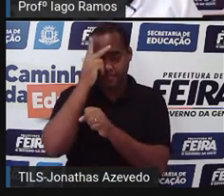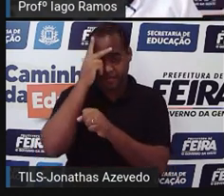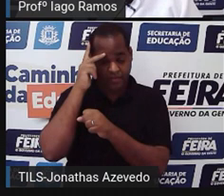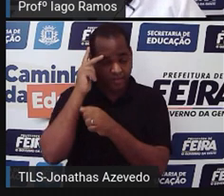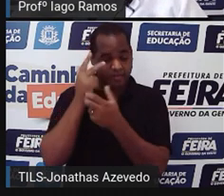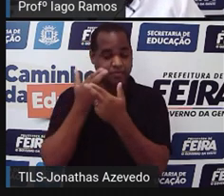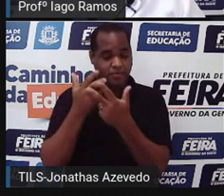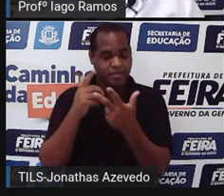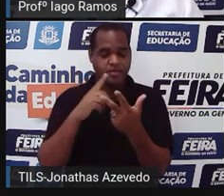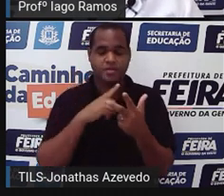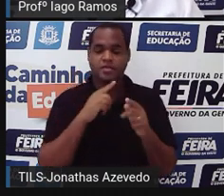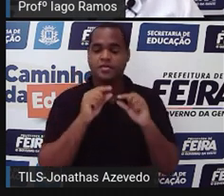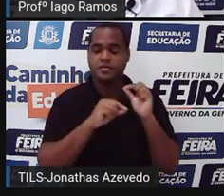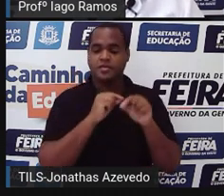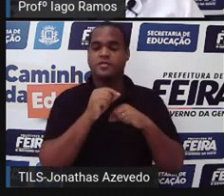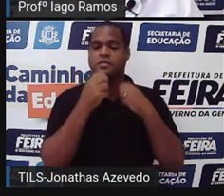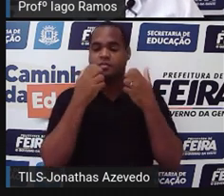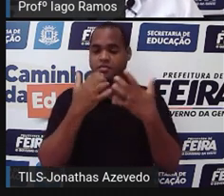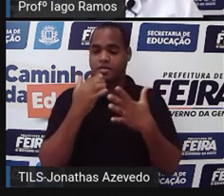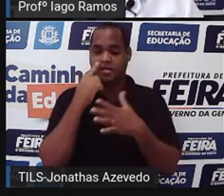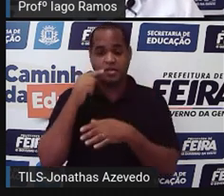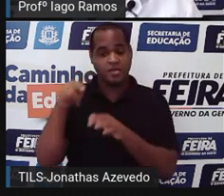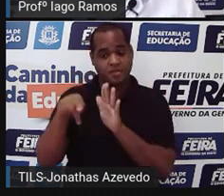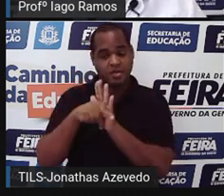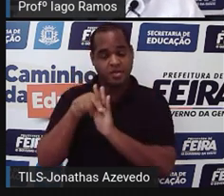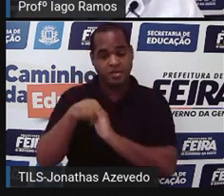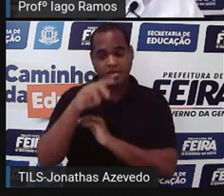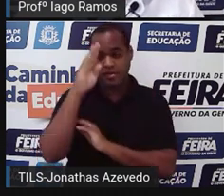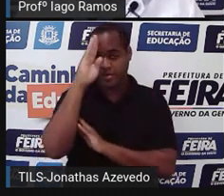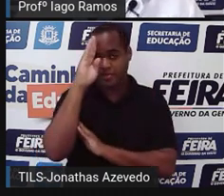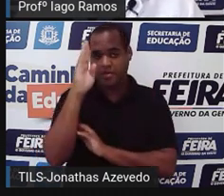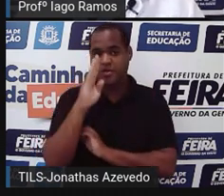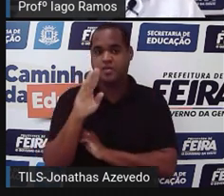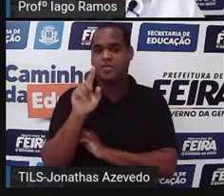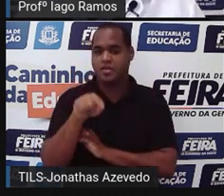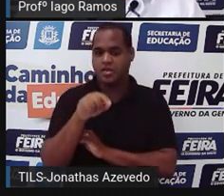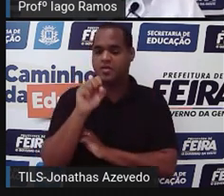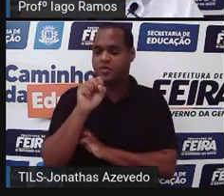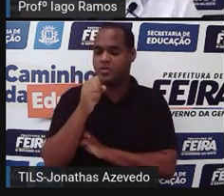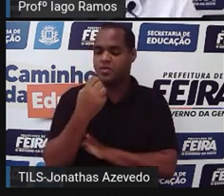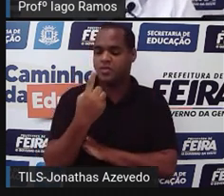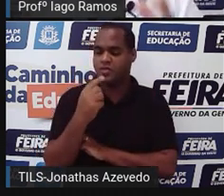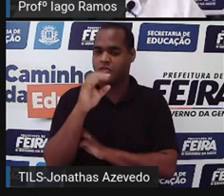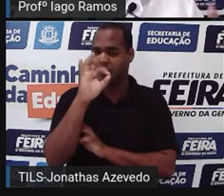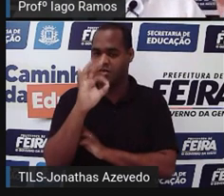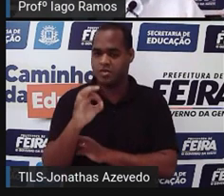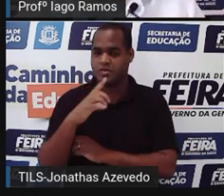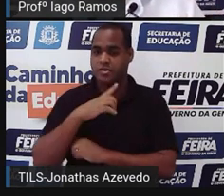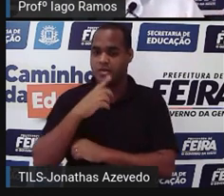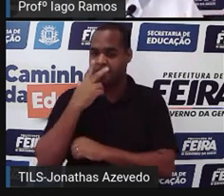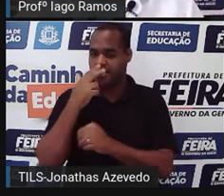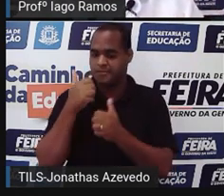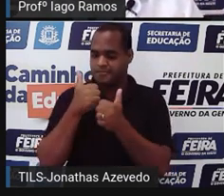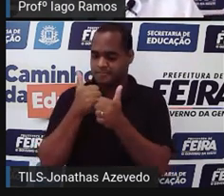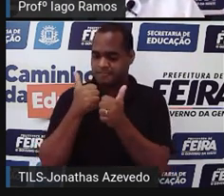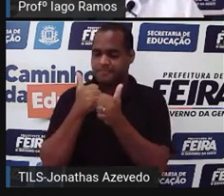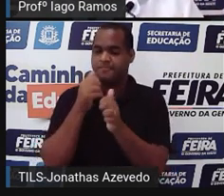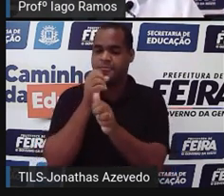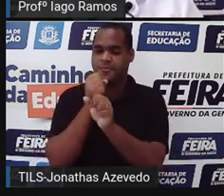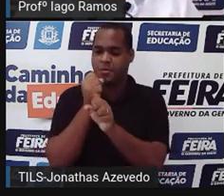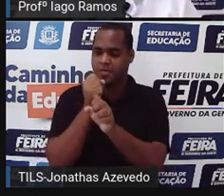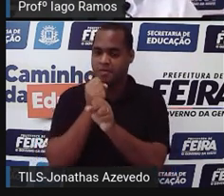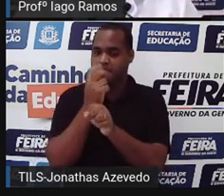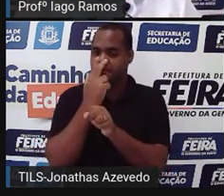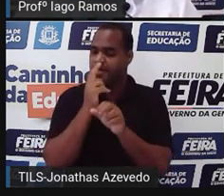que fazem parte da população do Brasil. Então, 81% está se aproximando do total, né? Parece